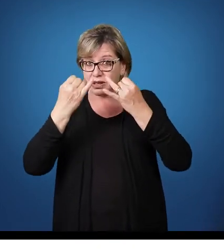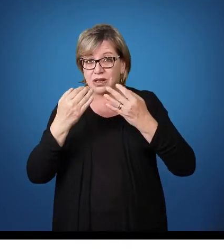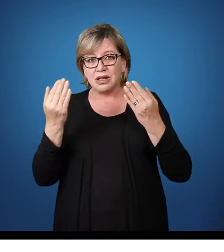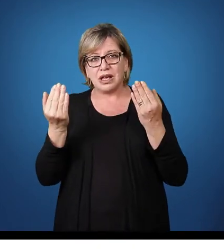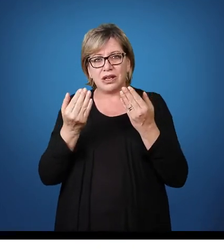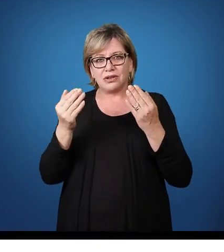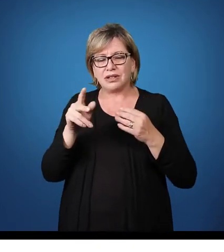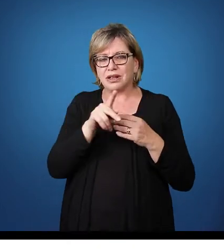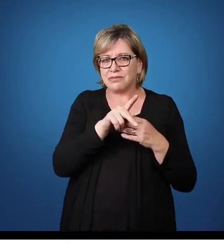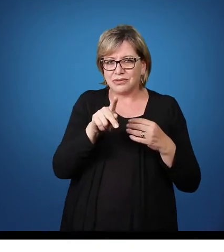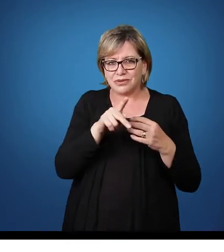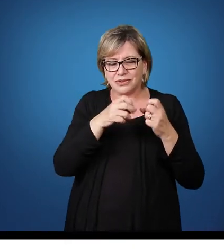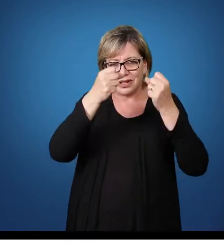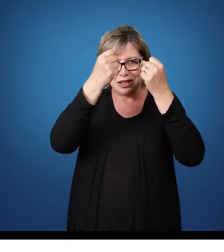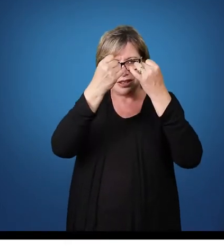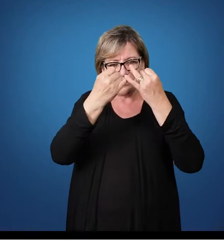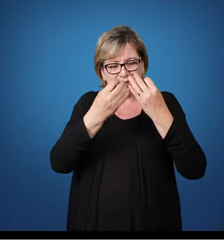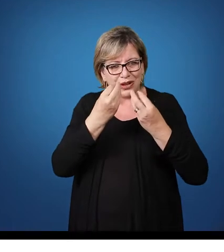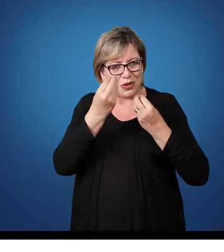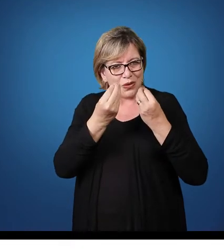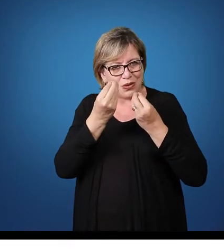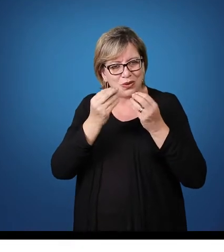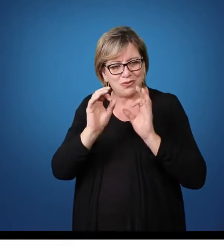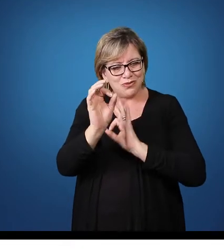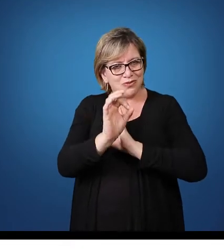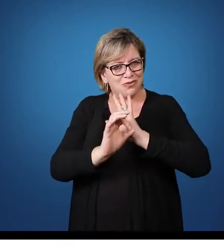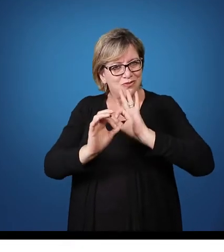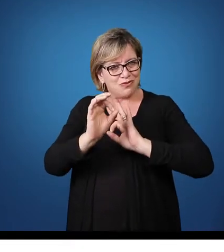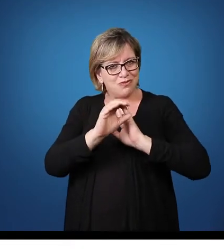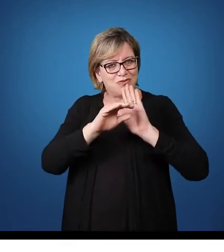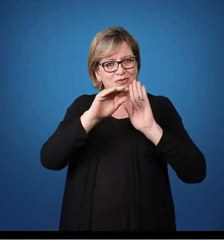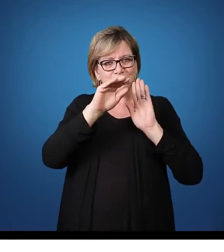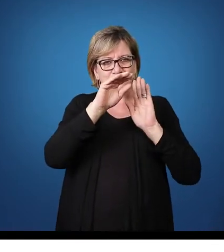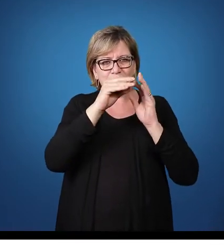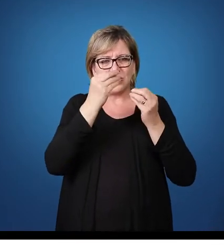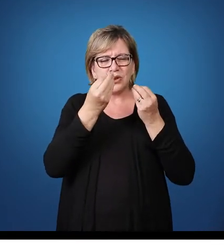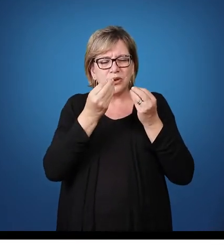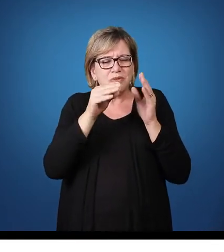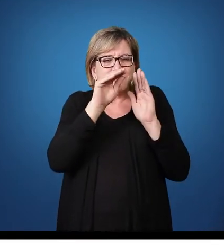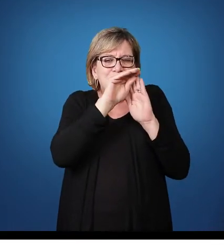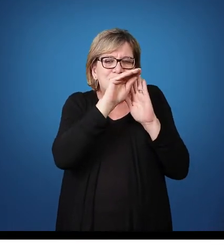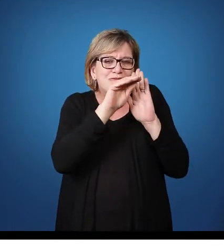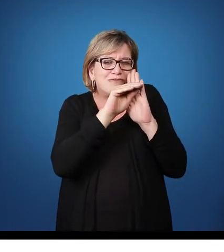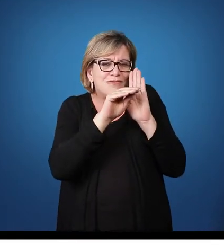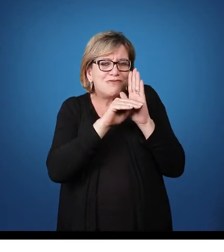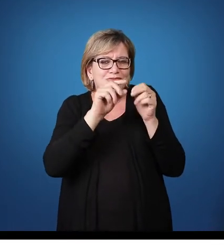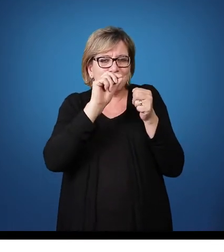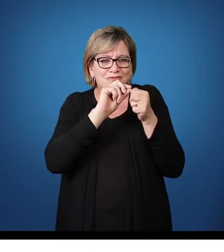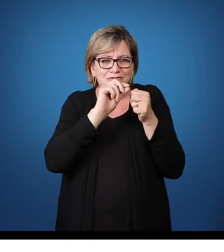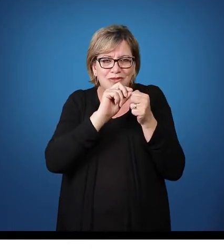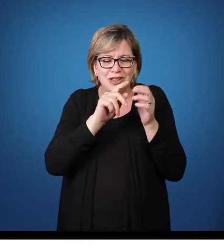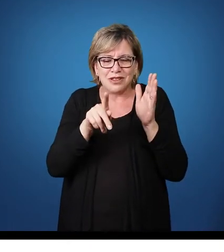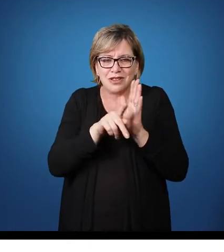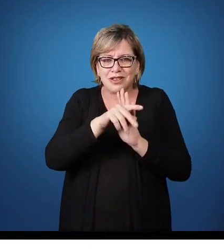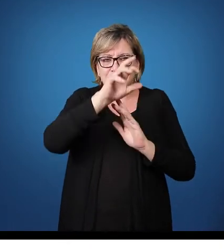escola Agora a professora Juscelene vai nos contar Como ela organiza, como ela planeja as atividades da